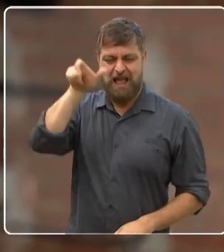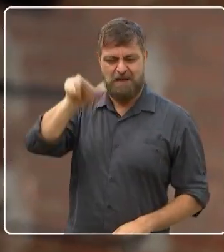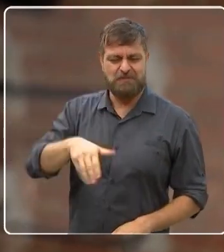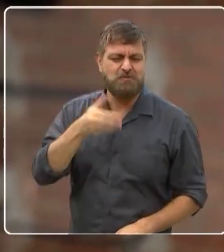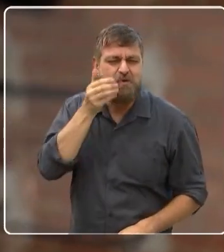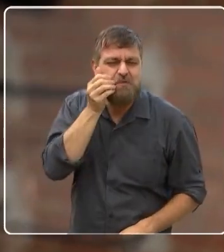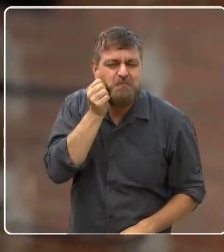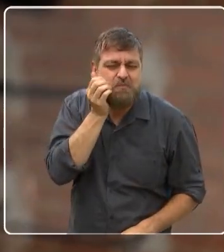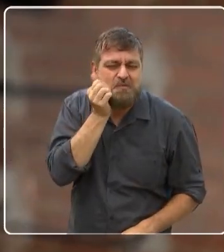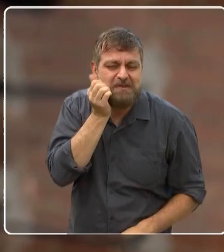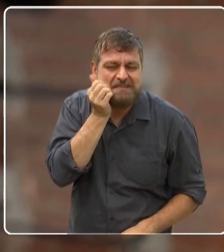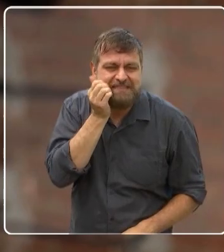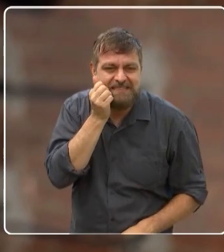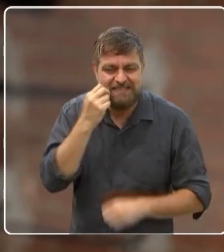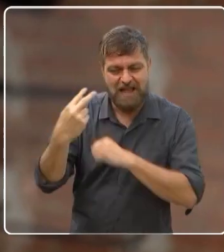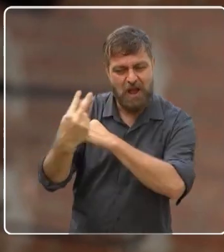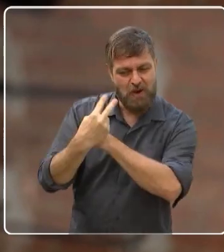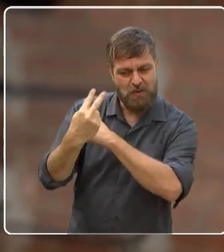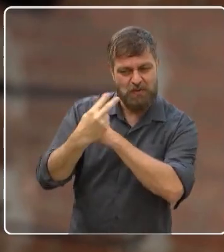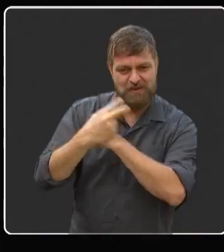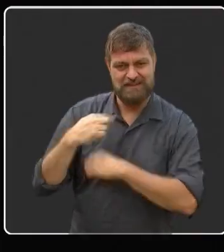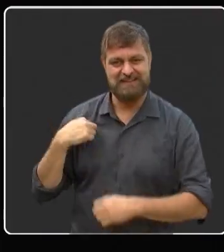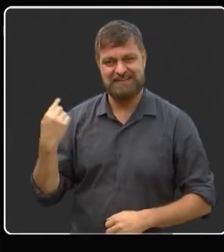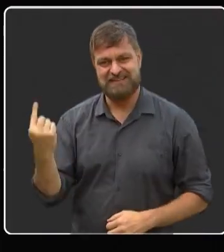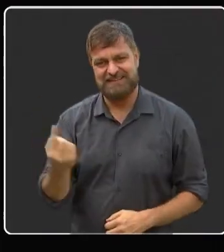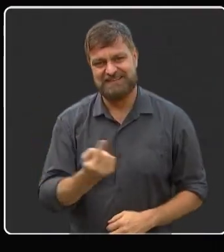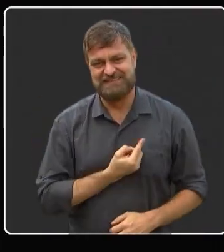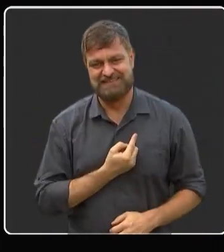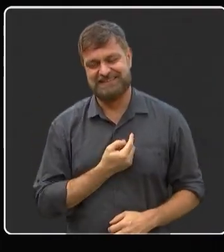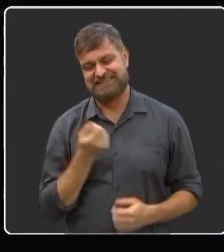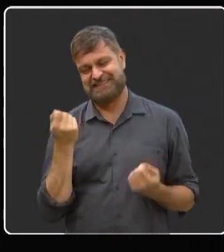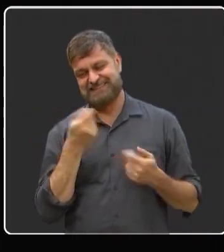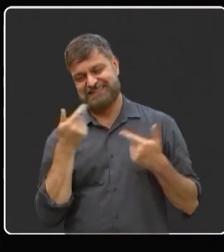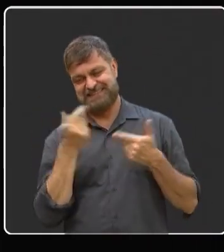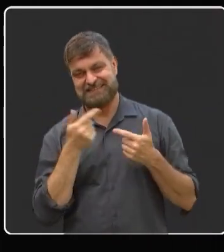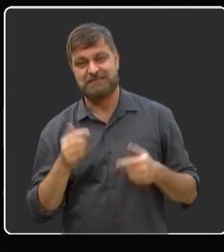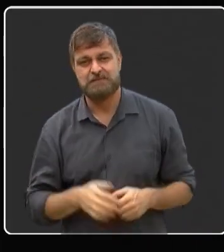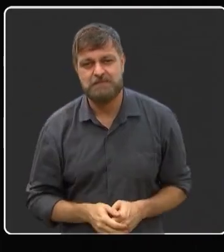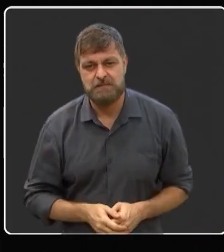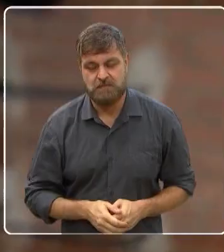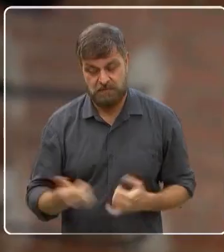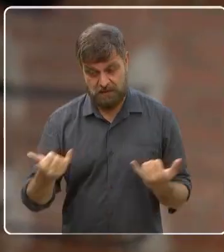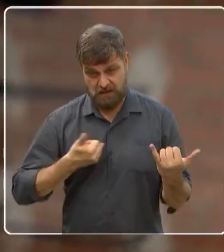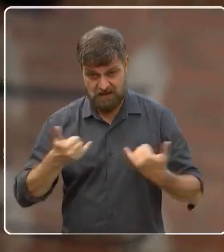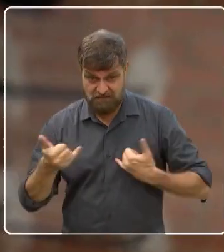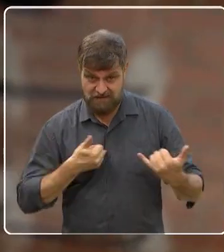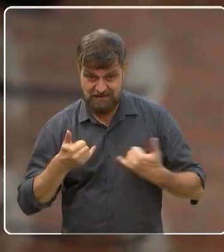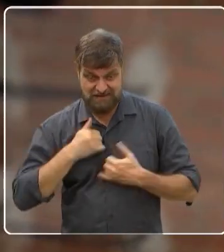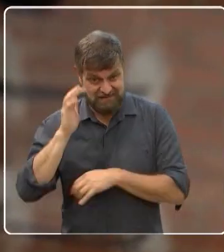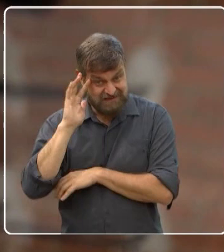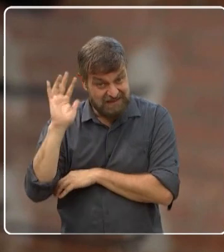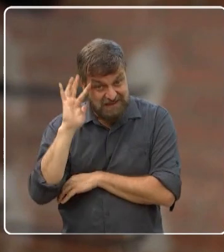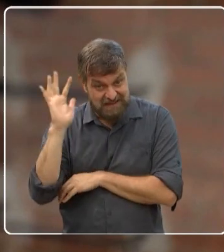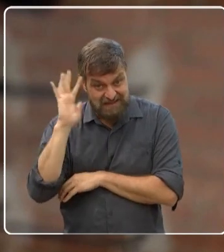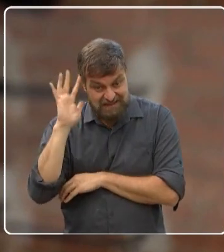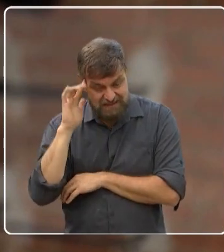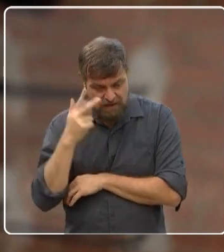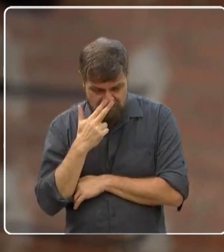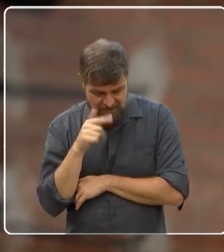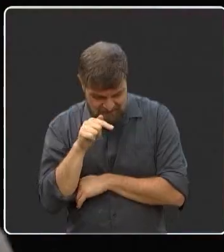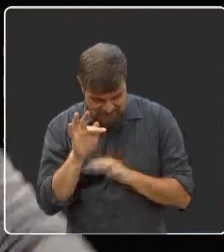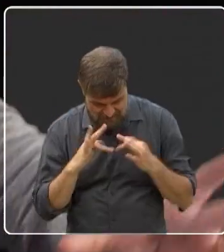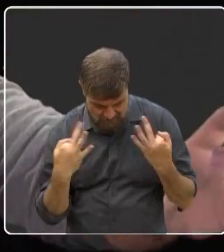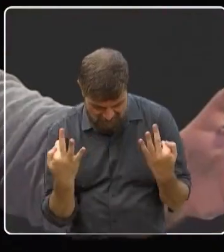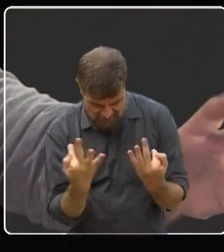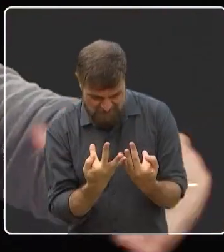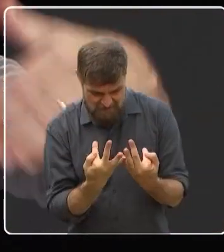boazinha. Tá sempre aqui olhando a gente, cuidando a gente. Ô, Beth, você tava me contando aqui. Imagino que seja praticamente uma família,